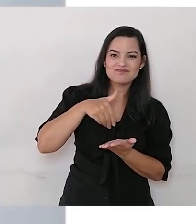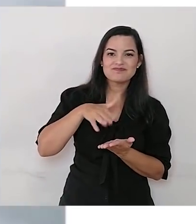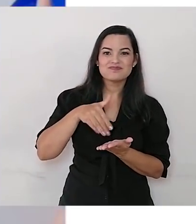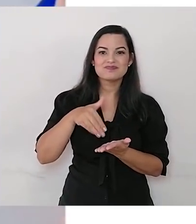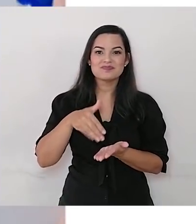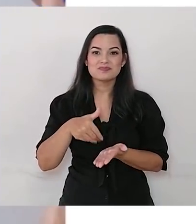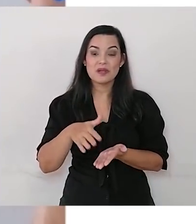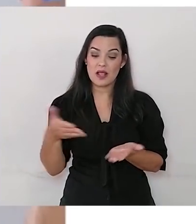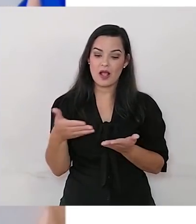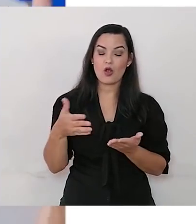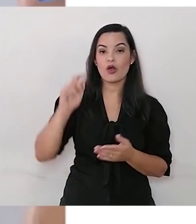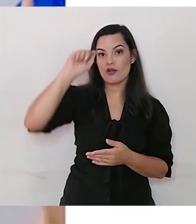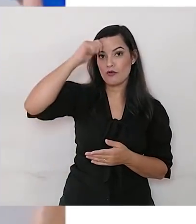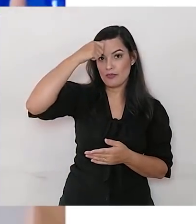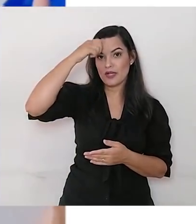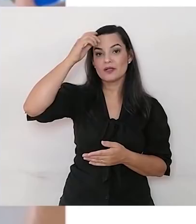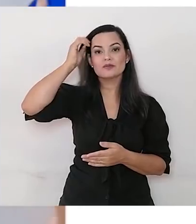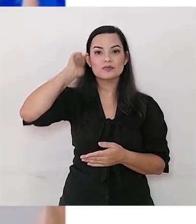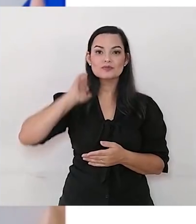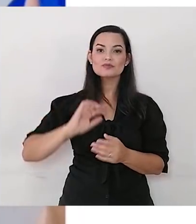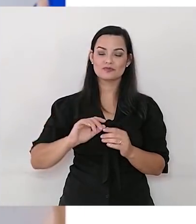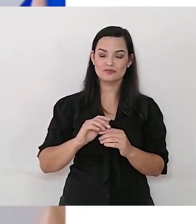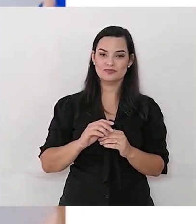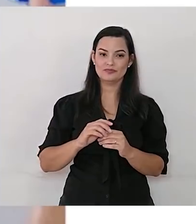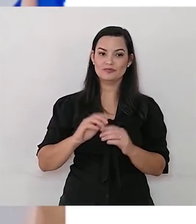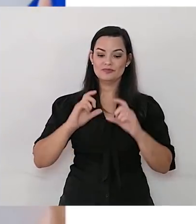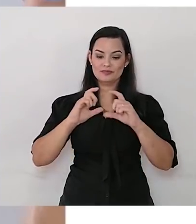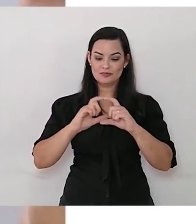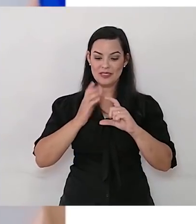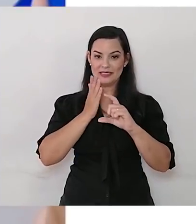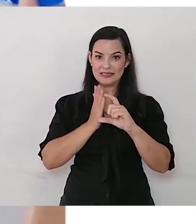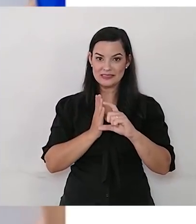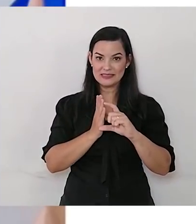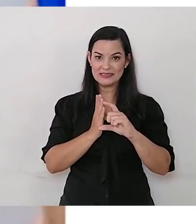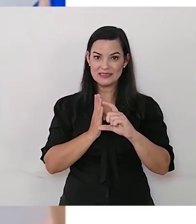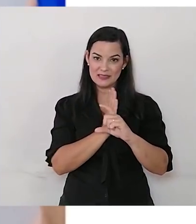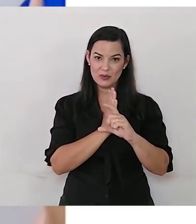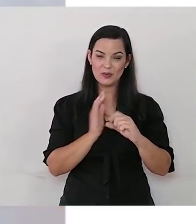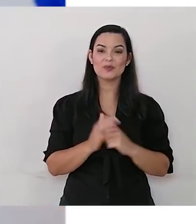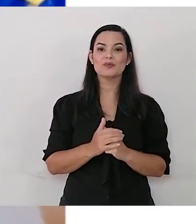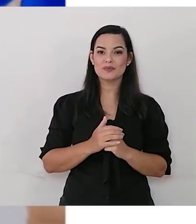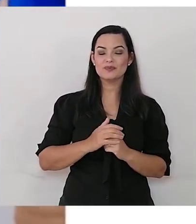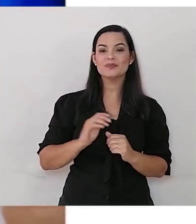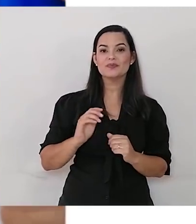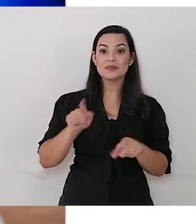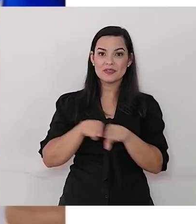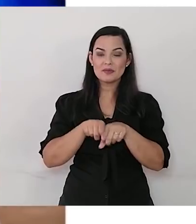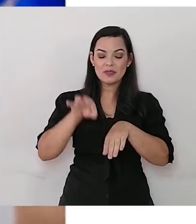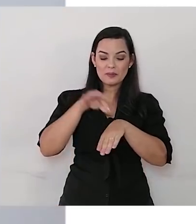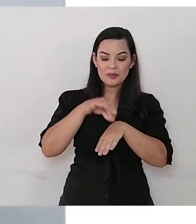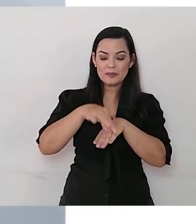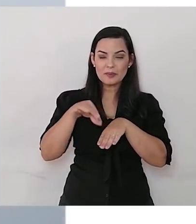E eu vou pintar de preto, metade do círculo. E vou fazer também as pintinhas e